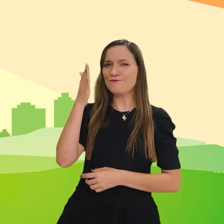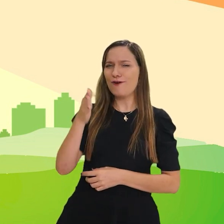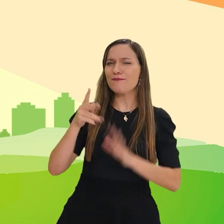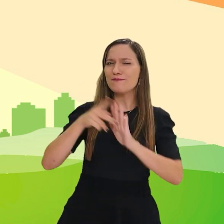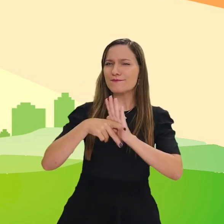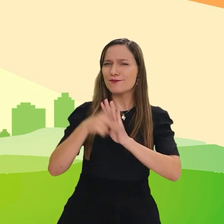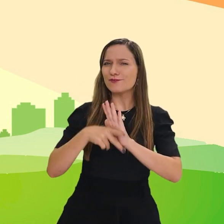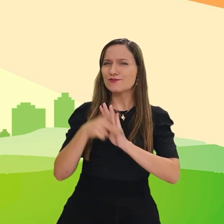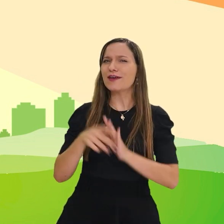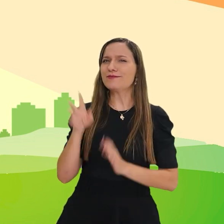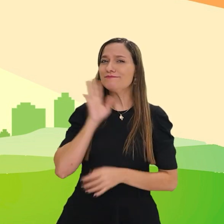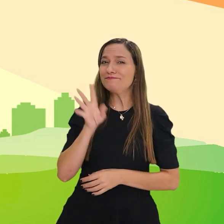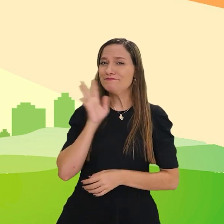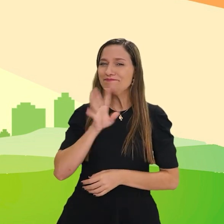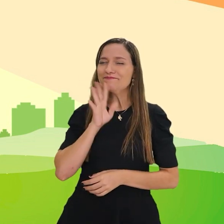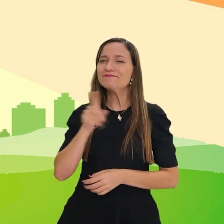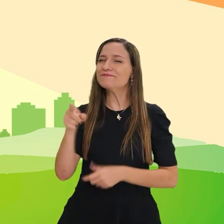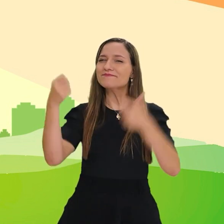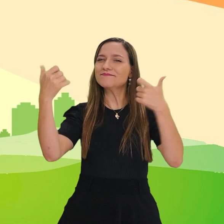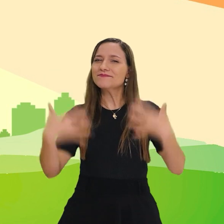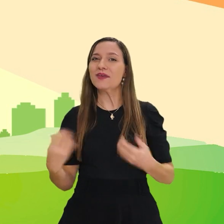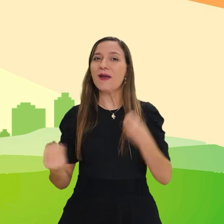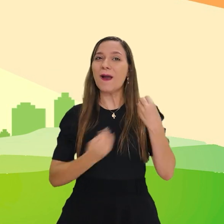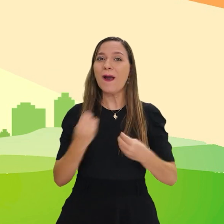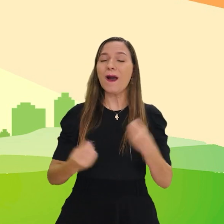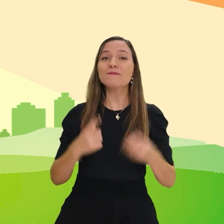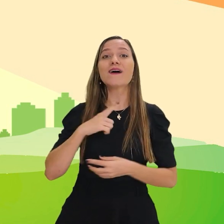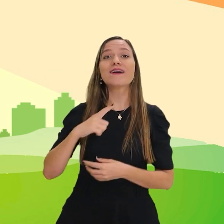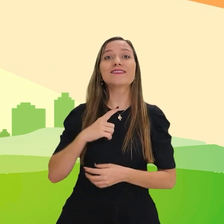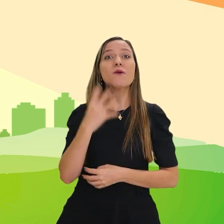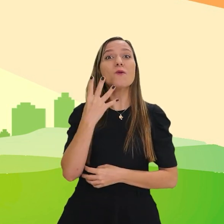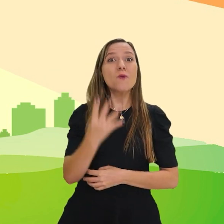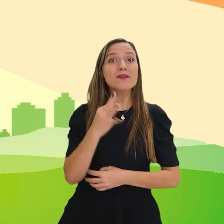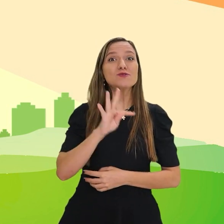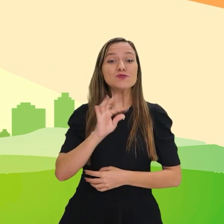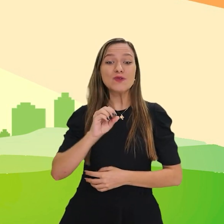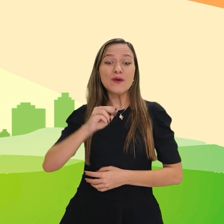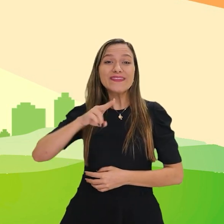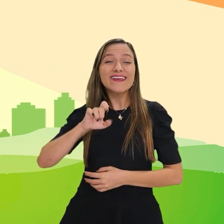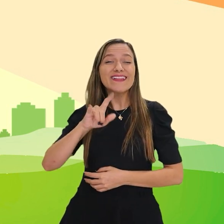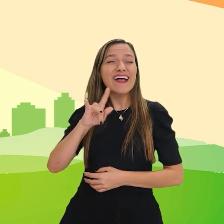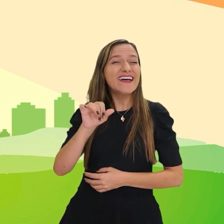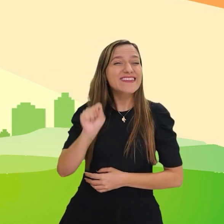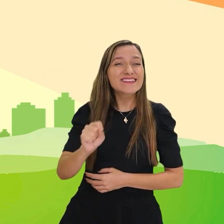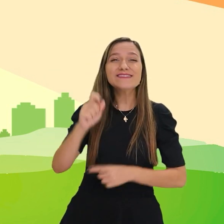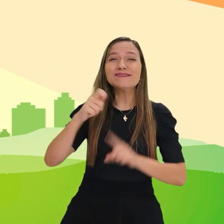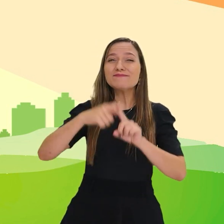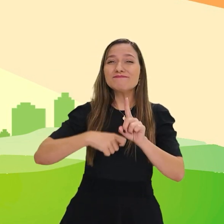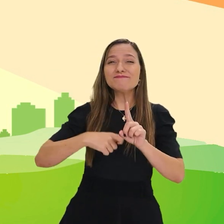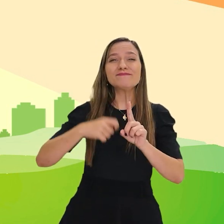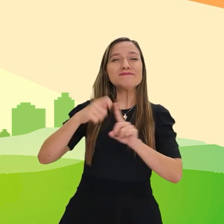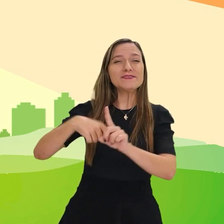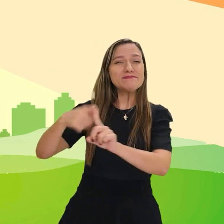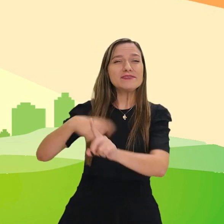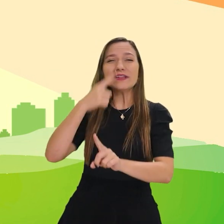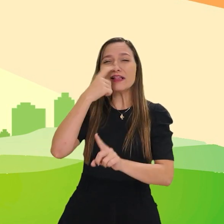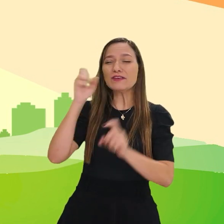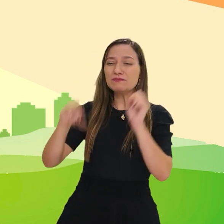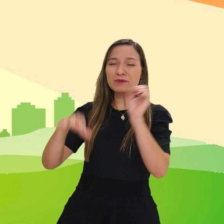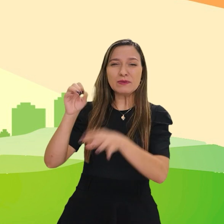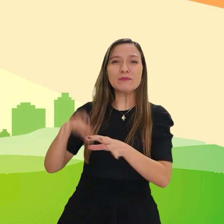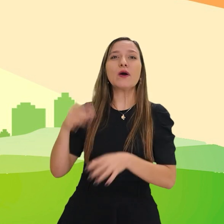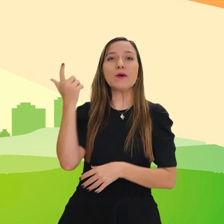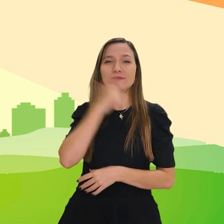Ribeiro foi atrás de um projeto muito bacana que processa cerca de 4 toneladas de resíduos mensais.